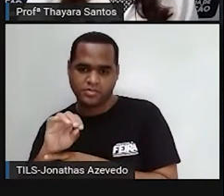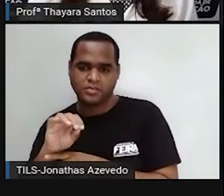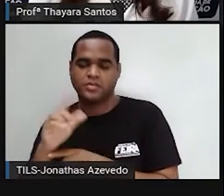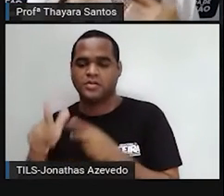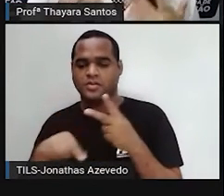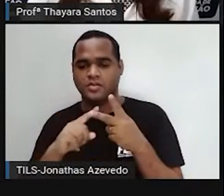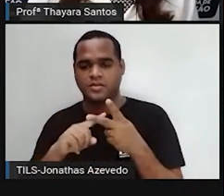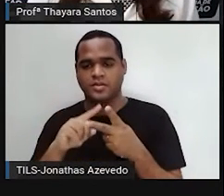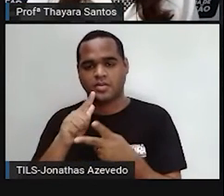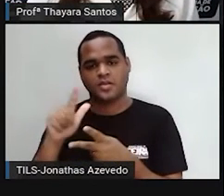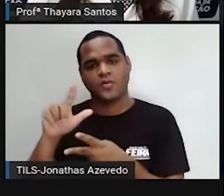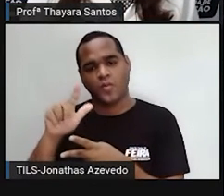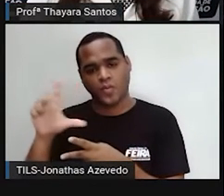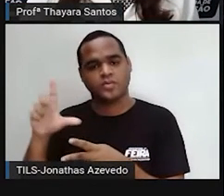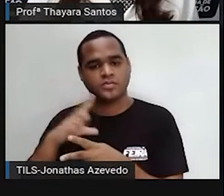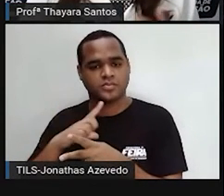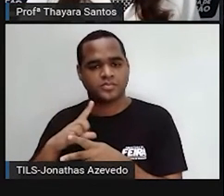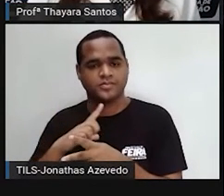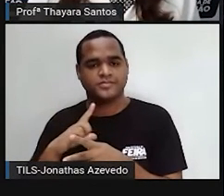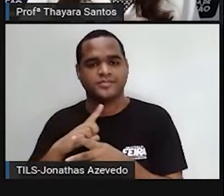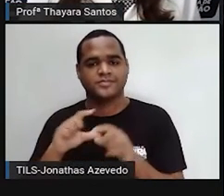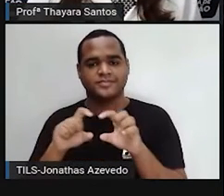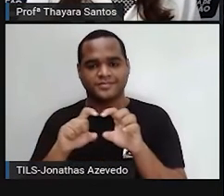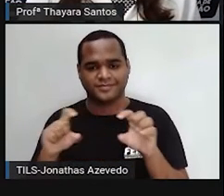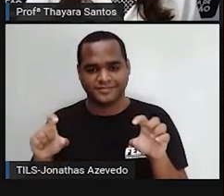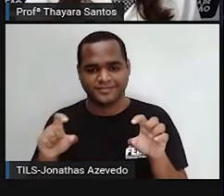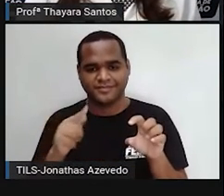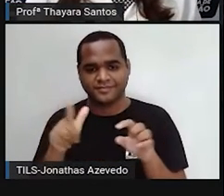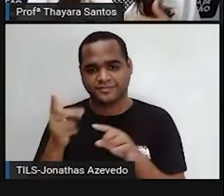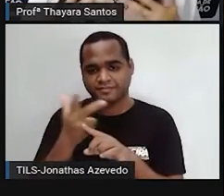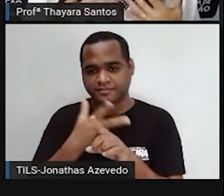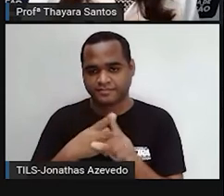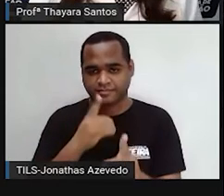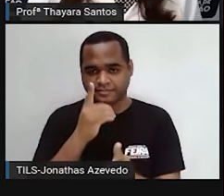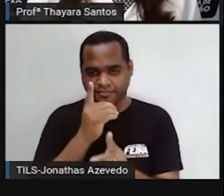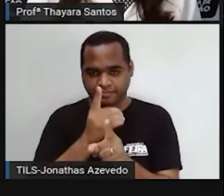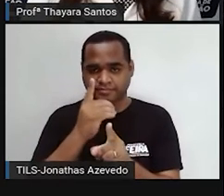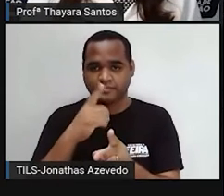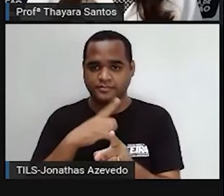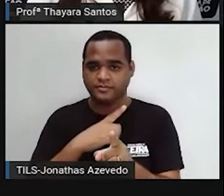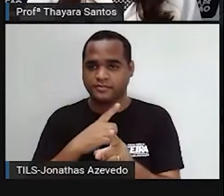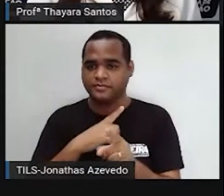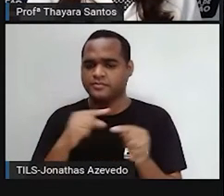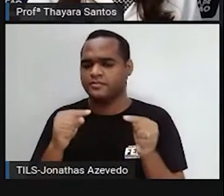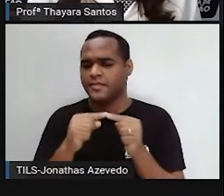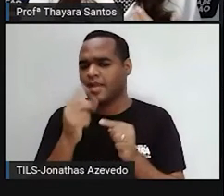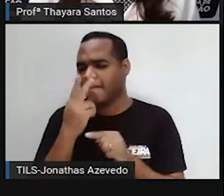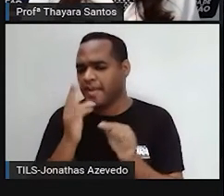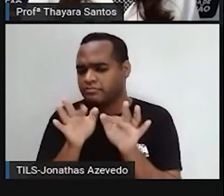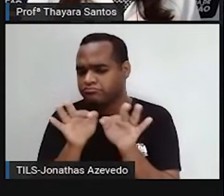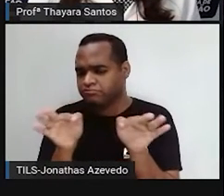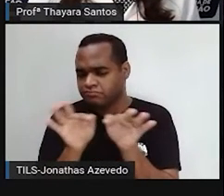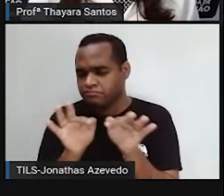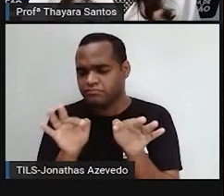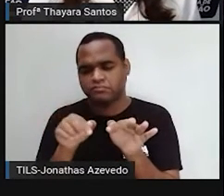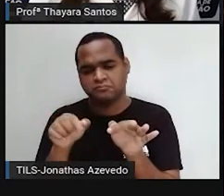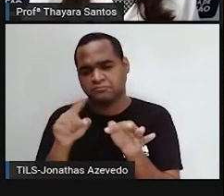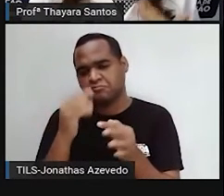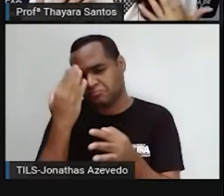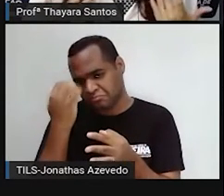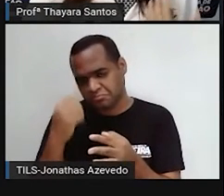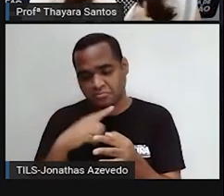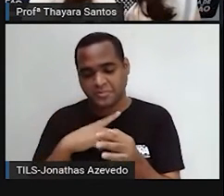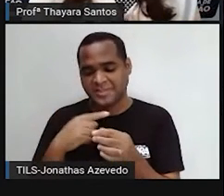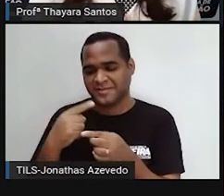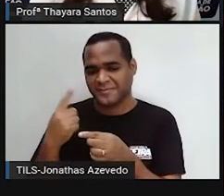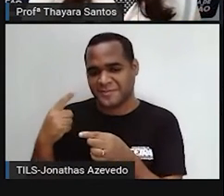organismos é que a gente encontra a célula prokariótica. Então, como essas células são mais simples, a gente acredita que os primeiros